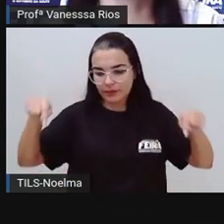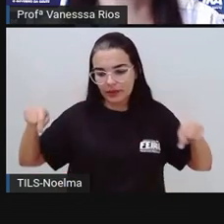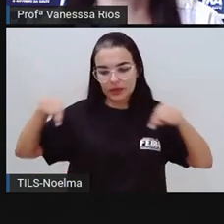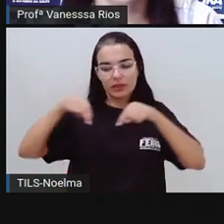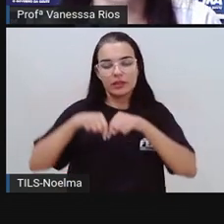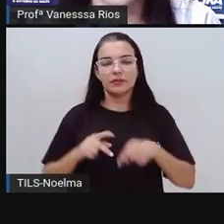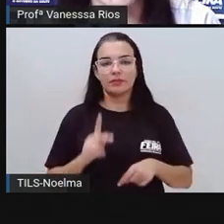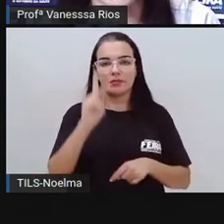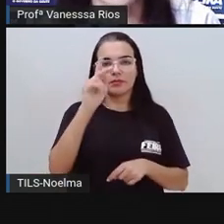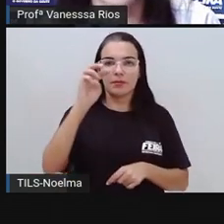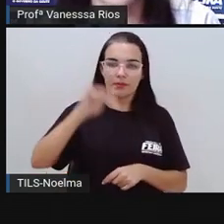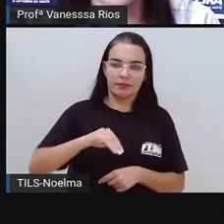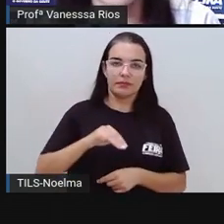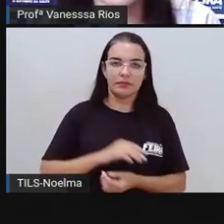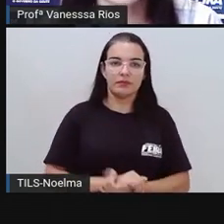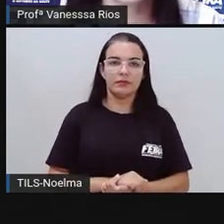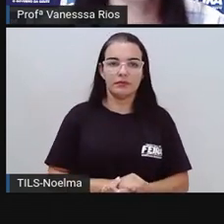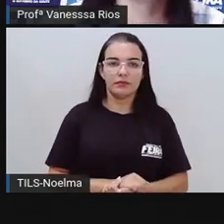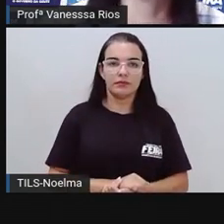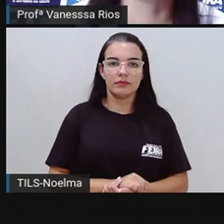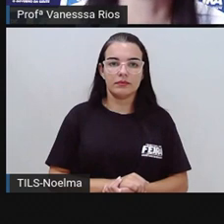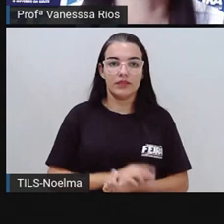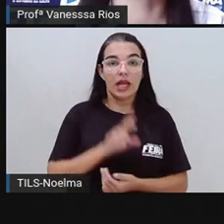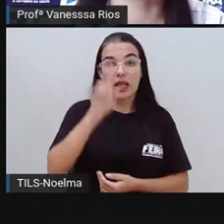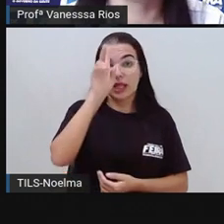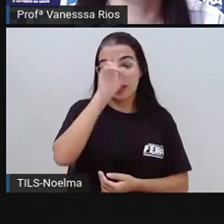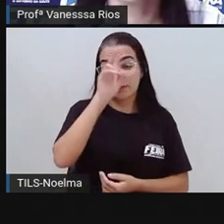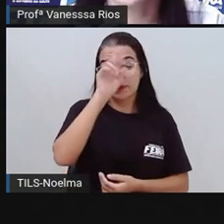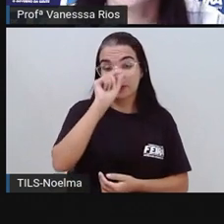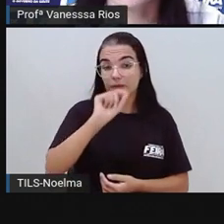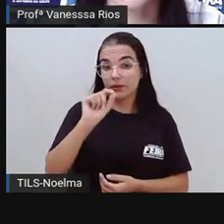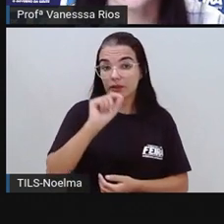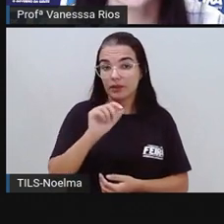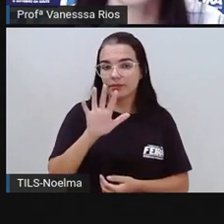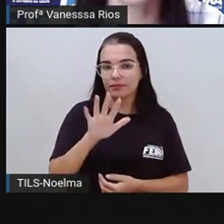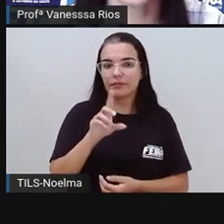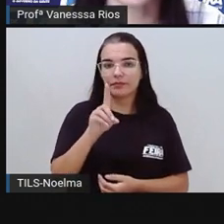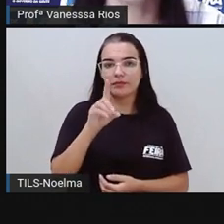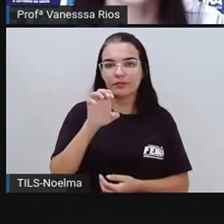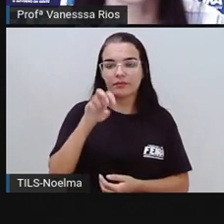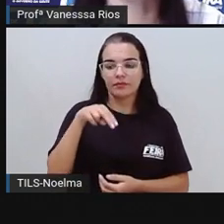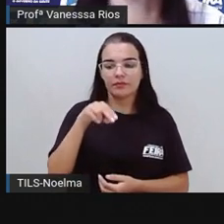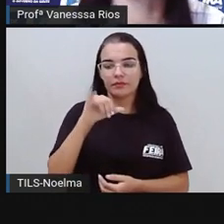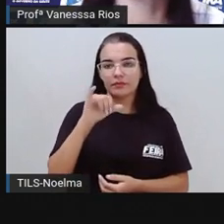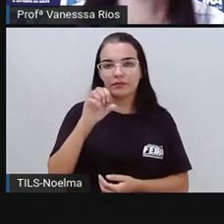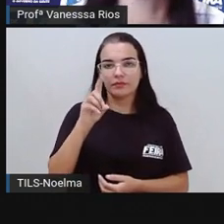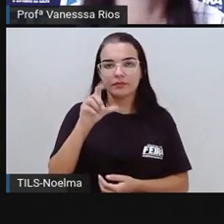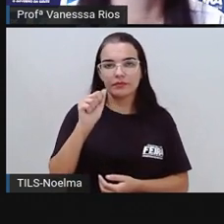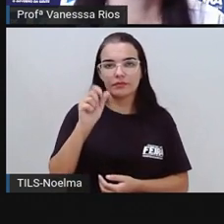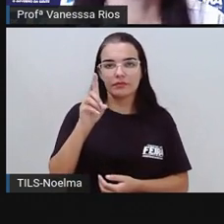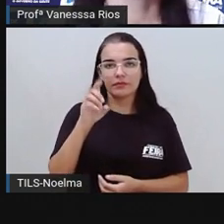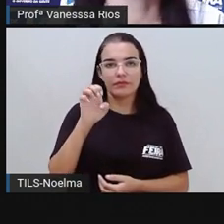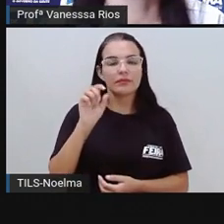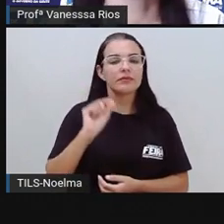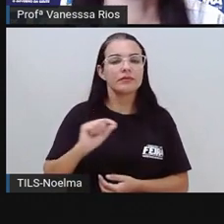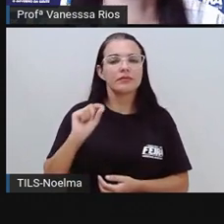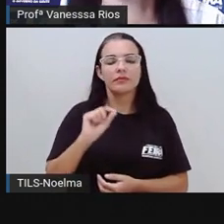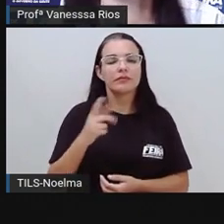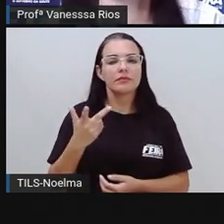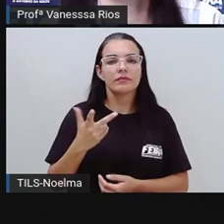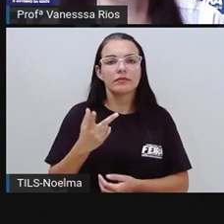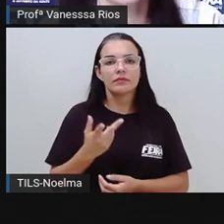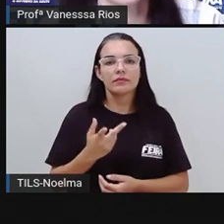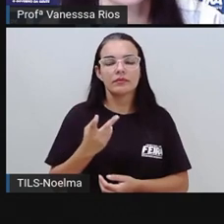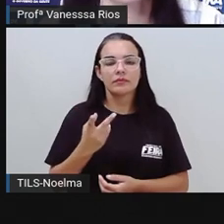quilômetro quadrado. Lembrando aí que esse valor de densidade demográfica é justamente o valor